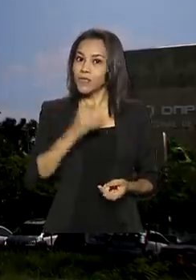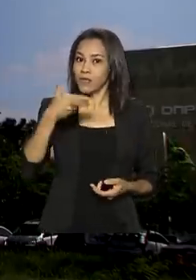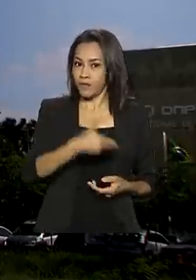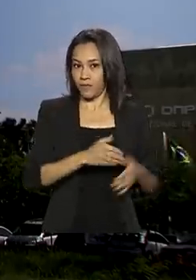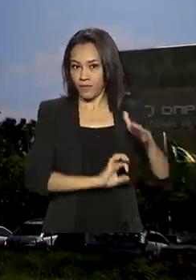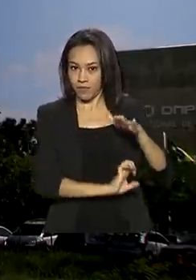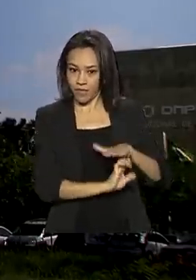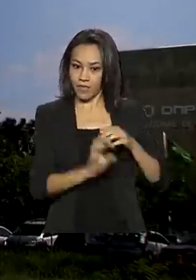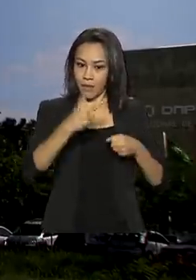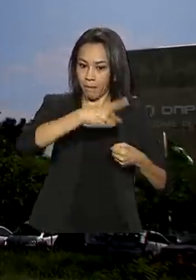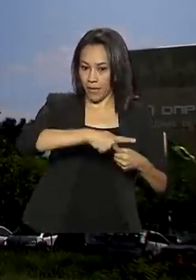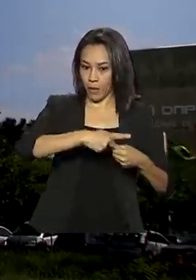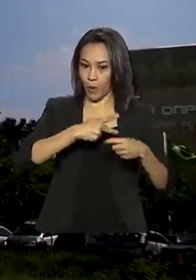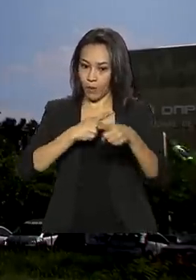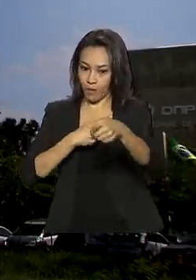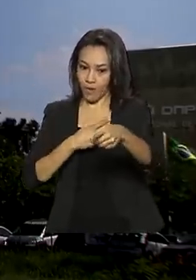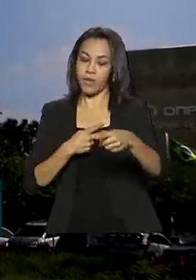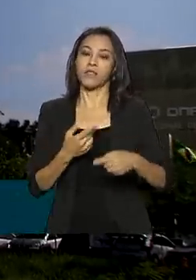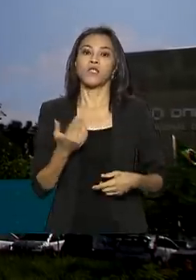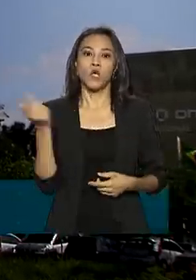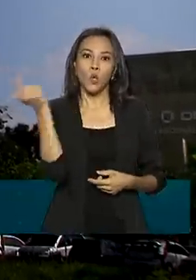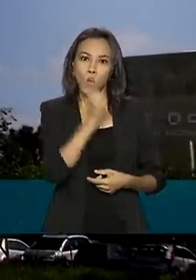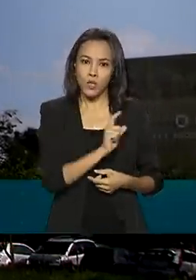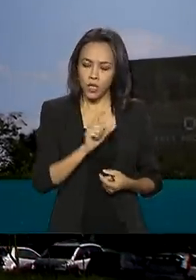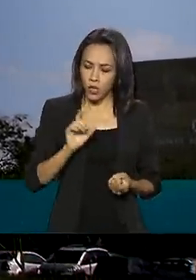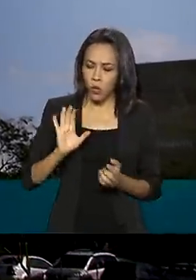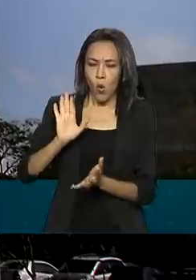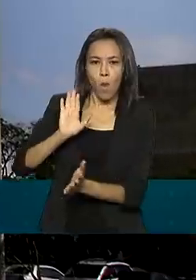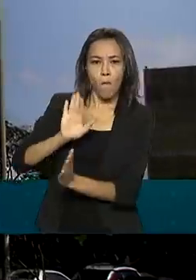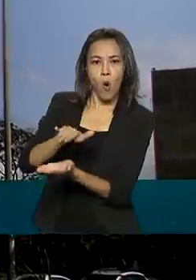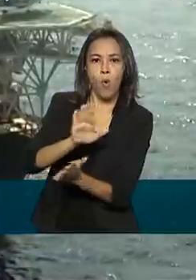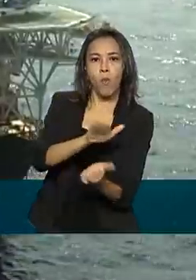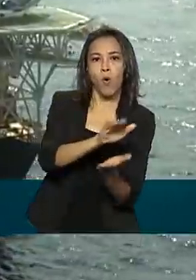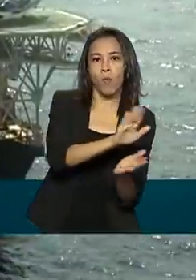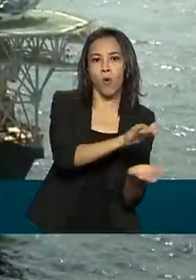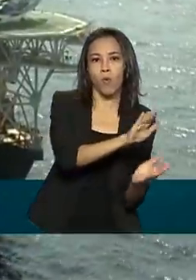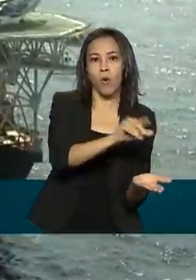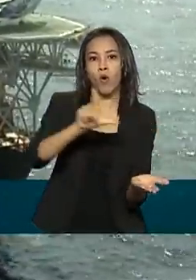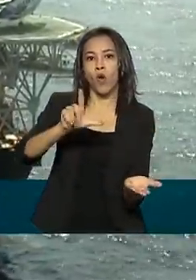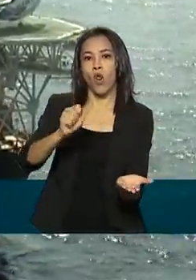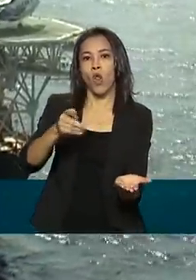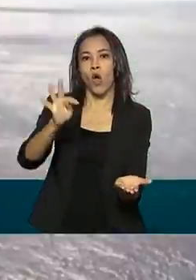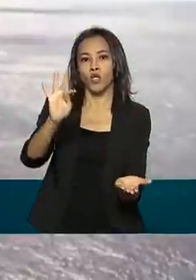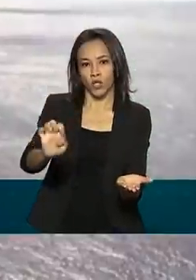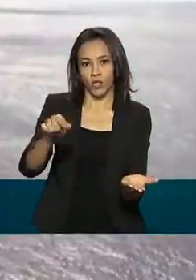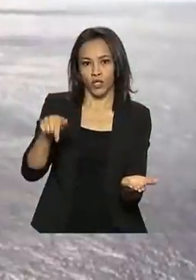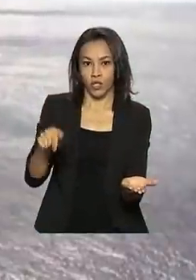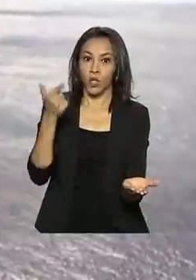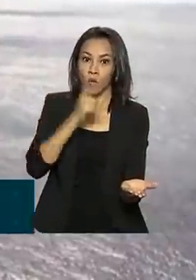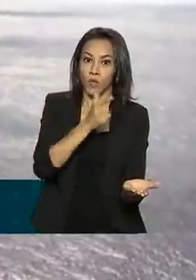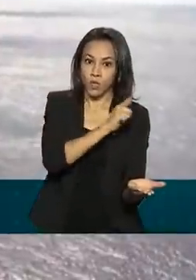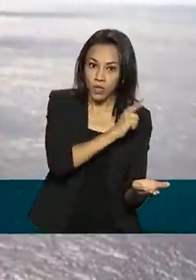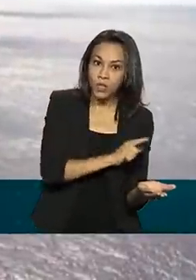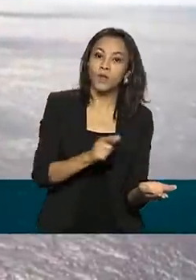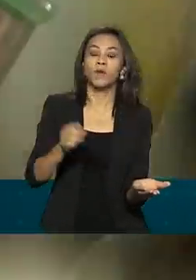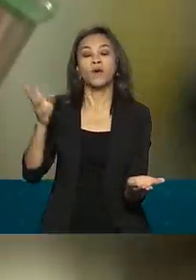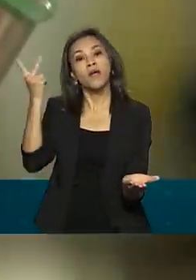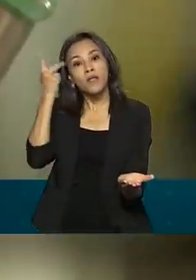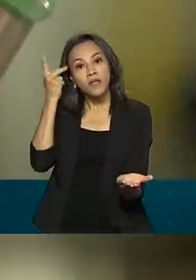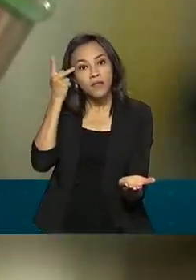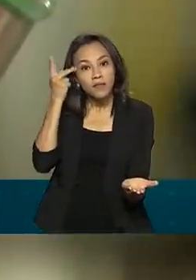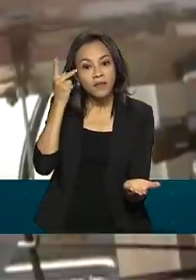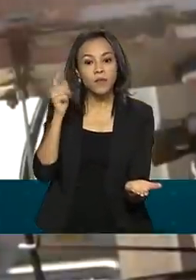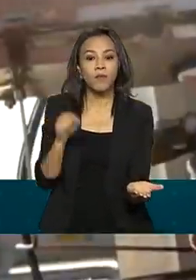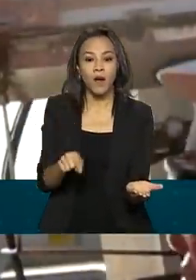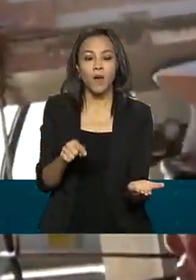A Petrobras arrematou todos os lotes leiloados na B3, antiga Bolsa de Valores de São Paulo. A